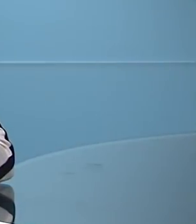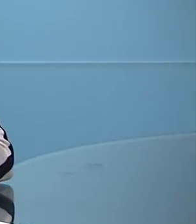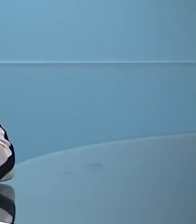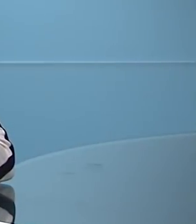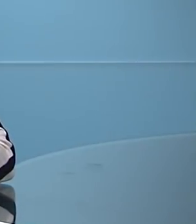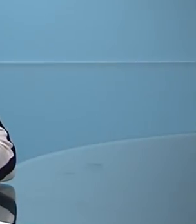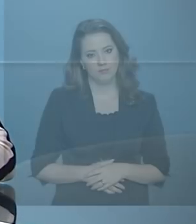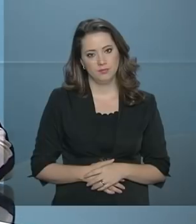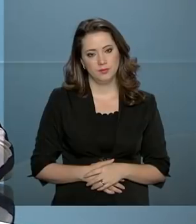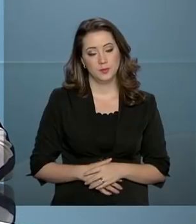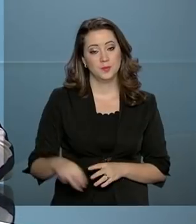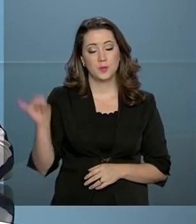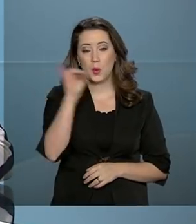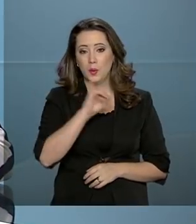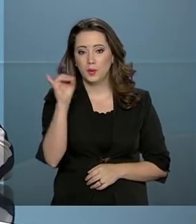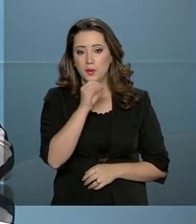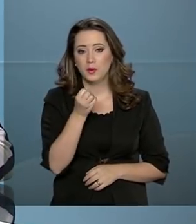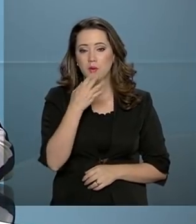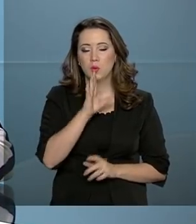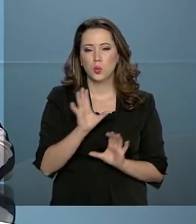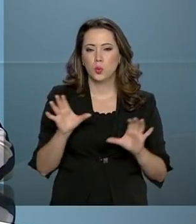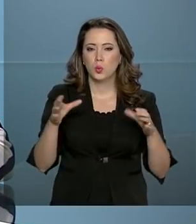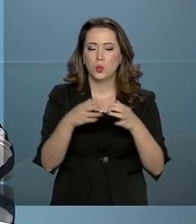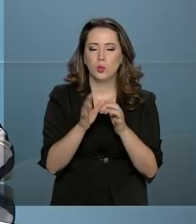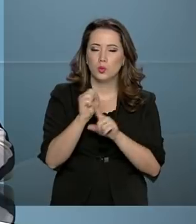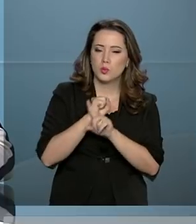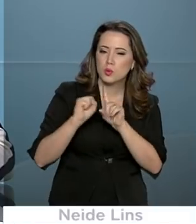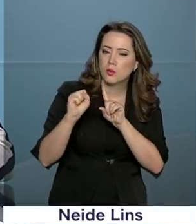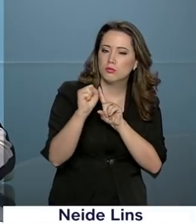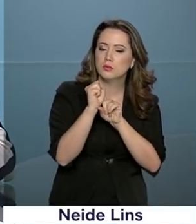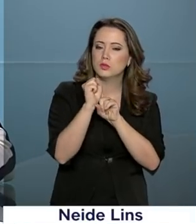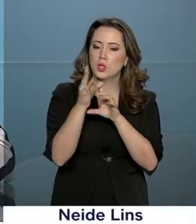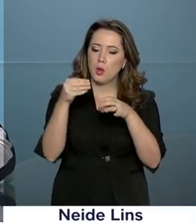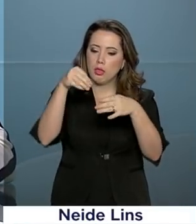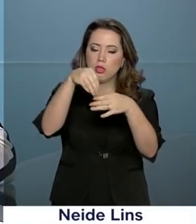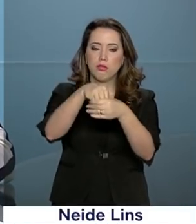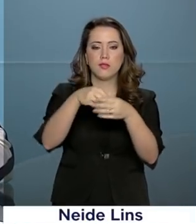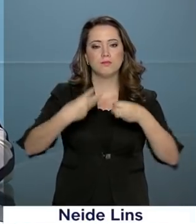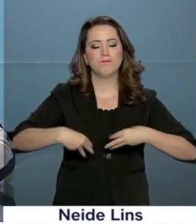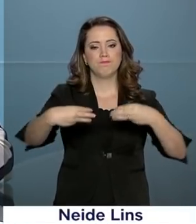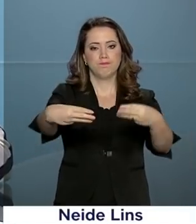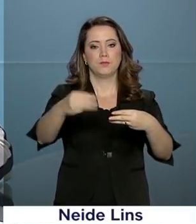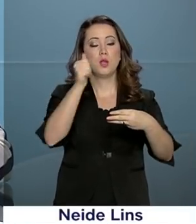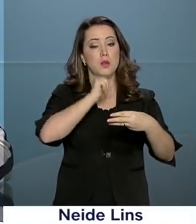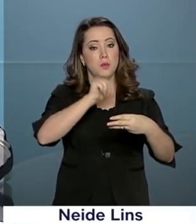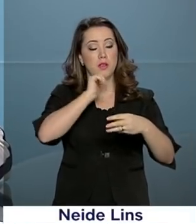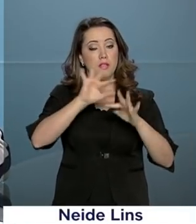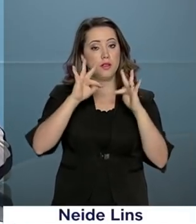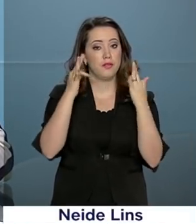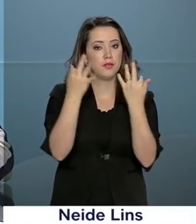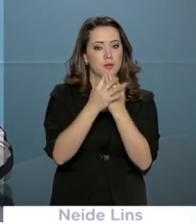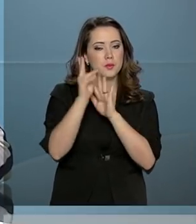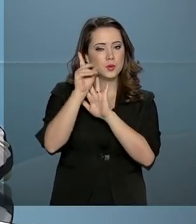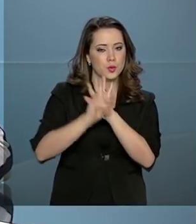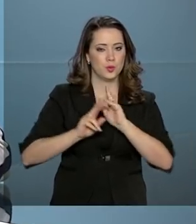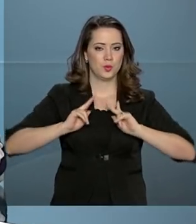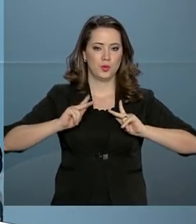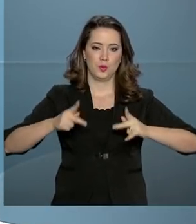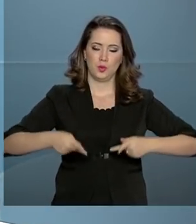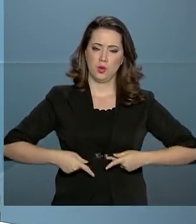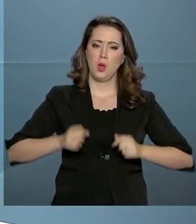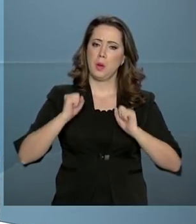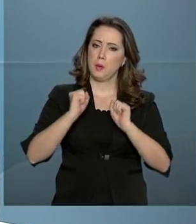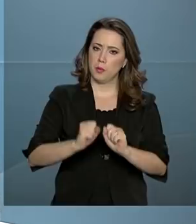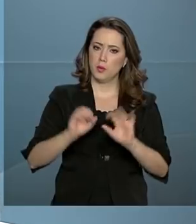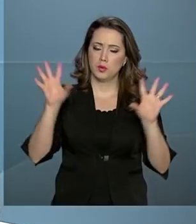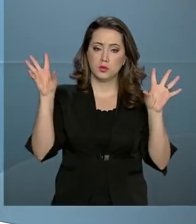Olá, boa parte da pauta social ficou inserida no Ministério da Mulher, da Família e dos Direitos Humanos, que